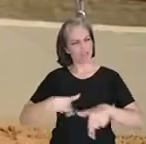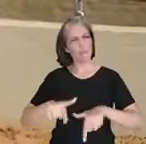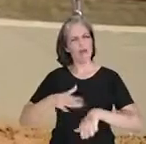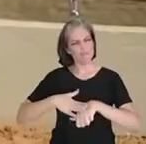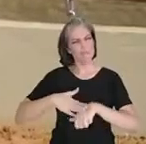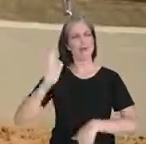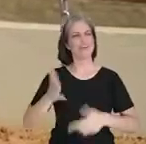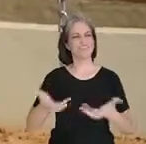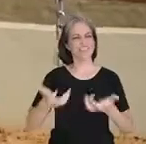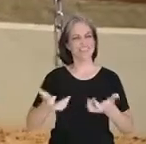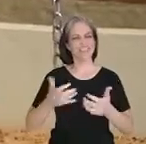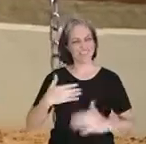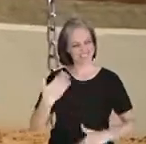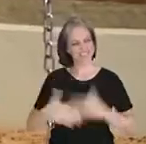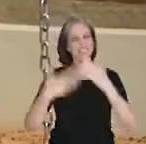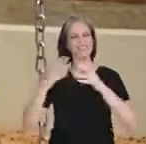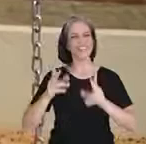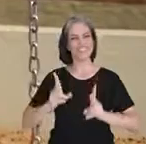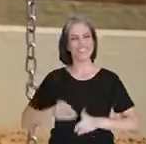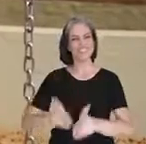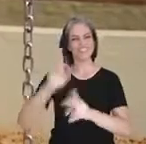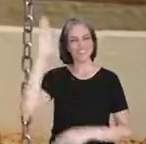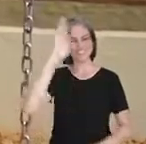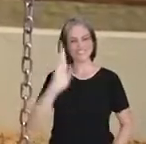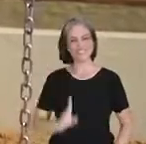desenvolvimento do Brasil não pode parar.